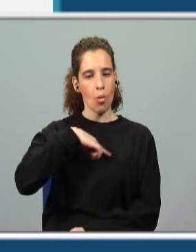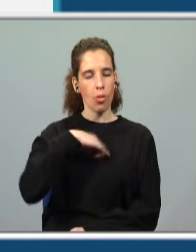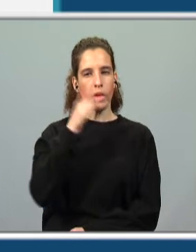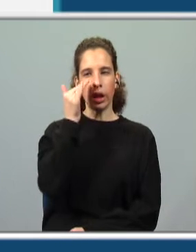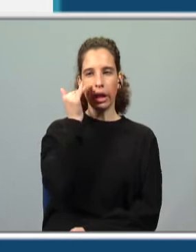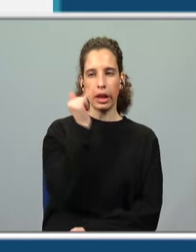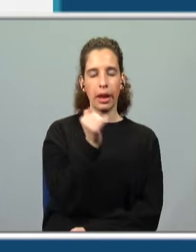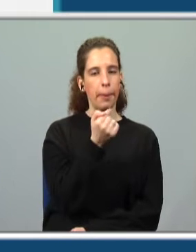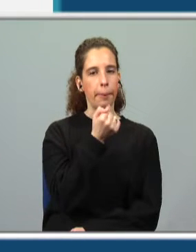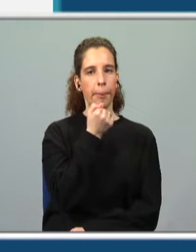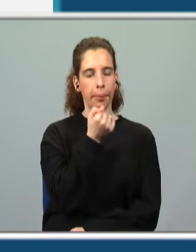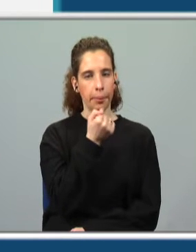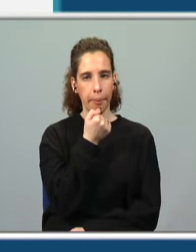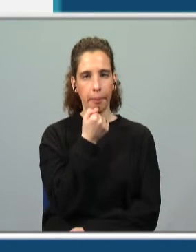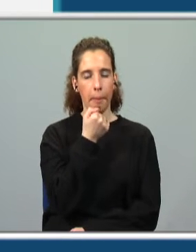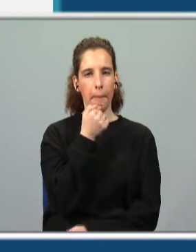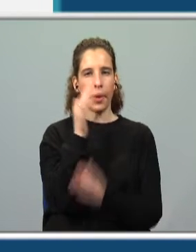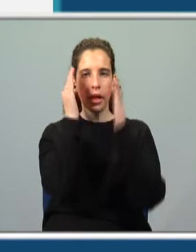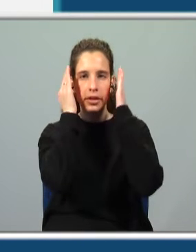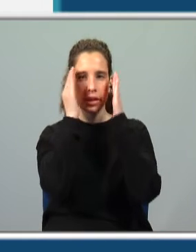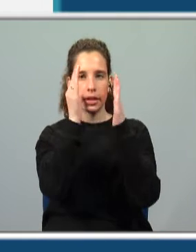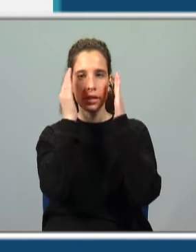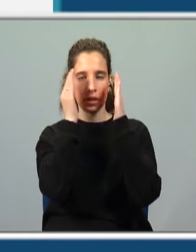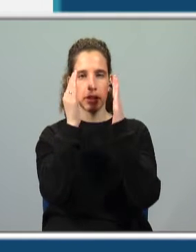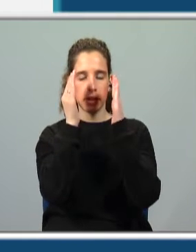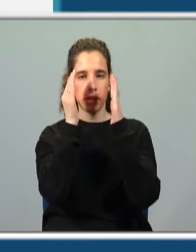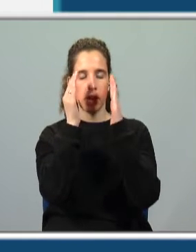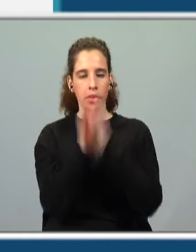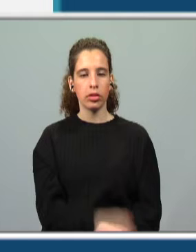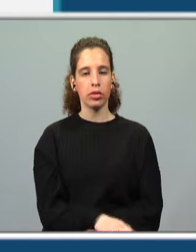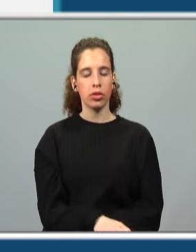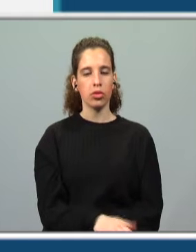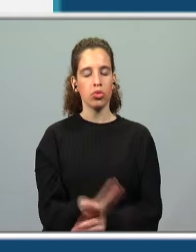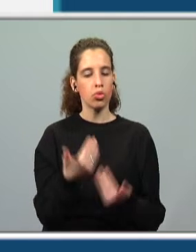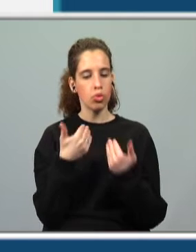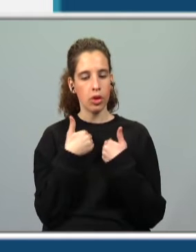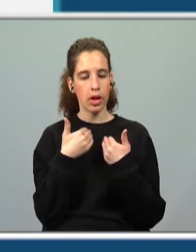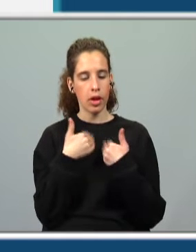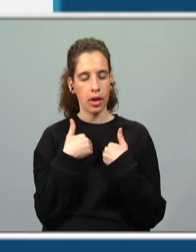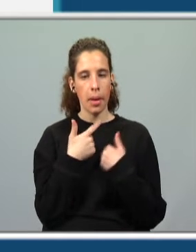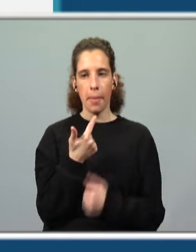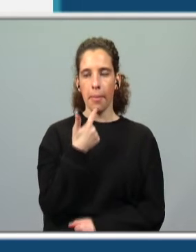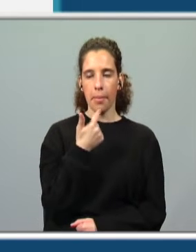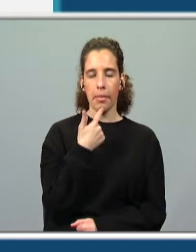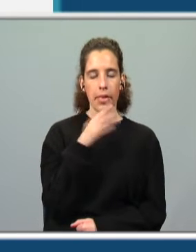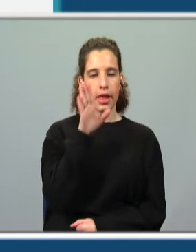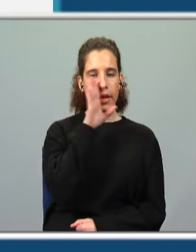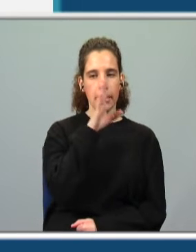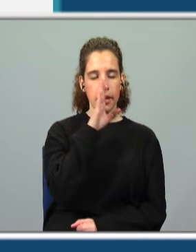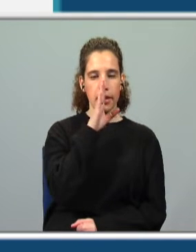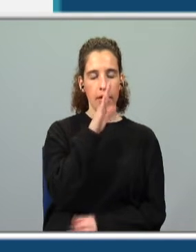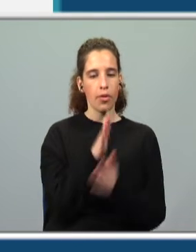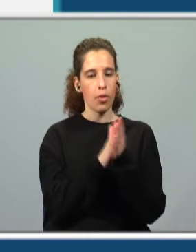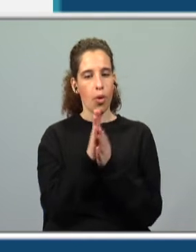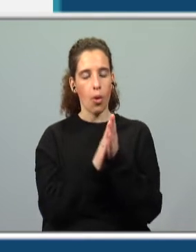tentar perceber mais atentamente, nos vai ajudar a perceber se vamos